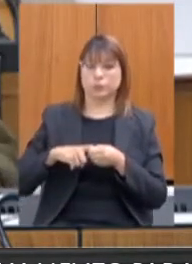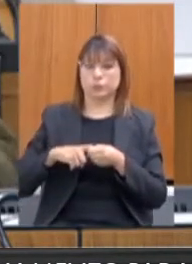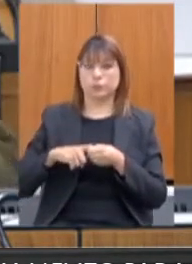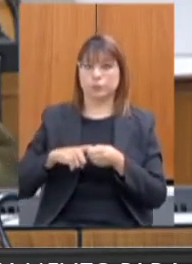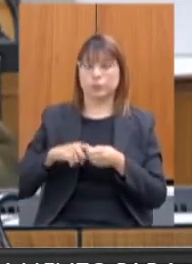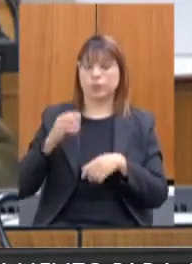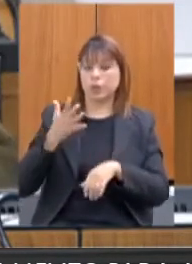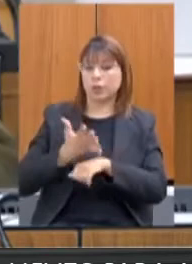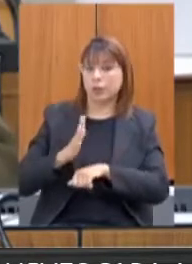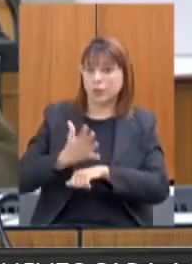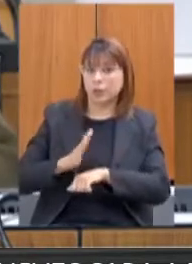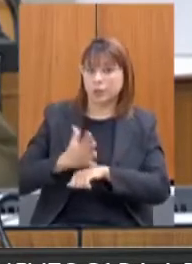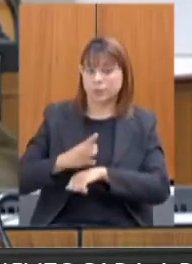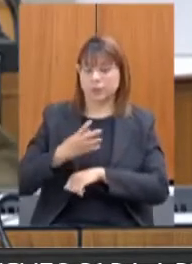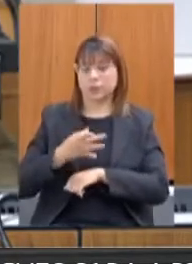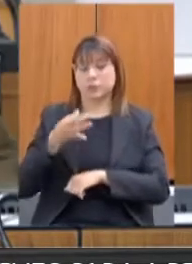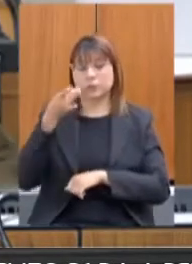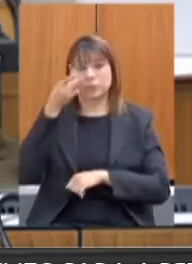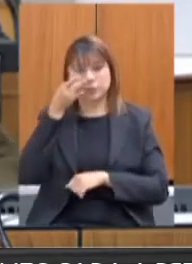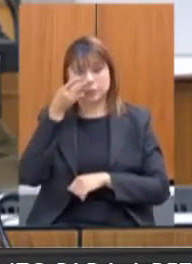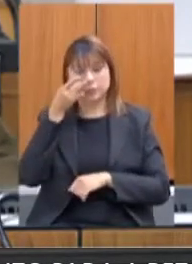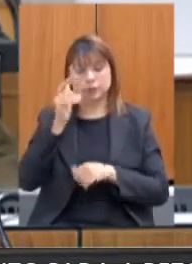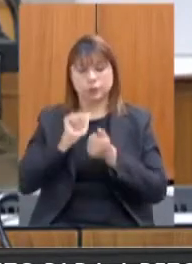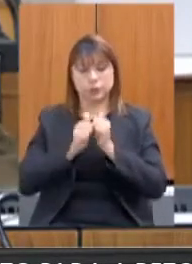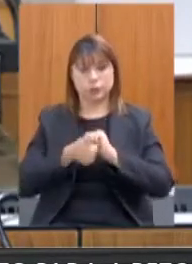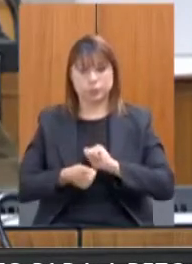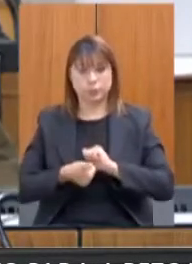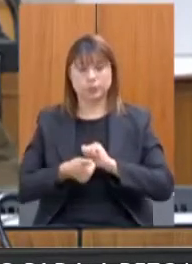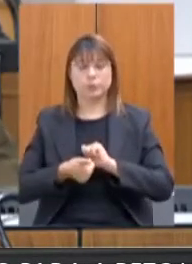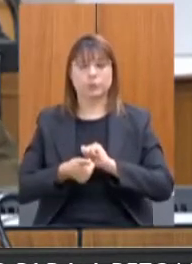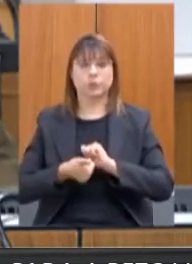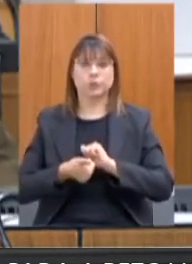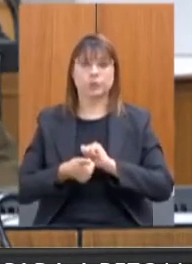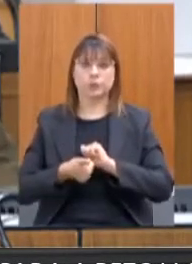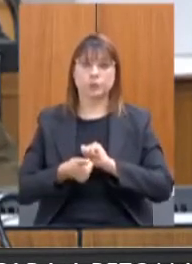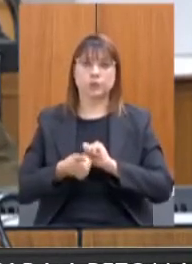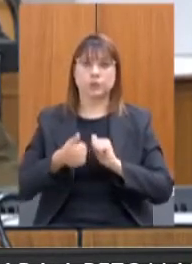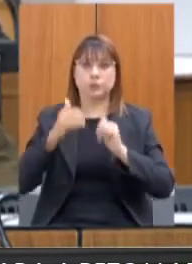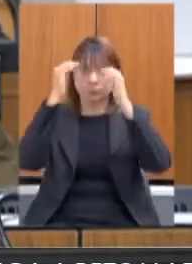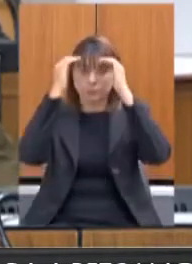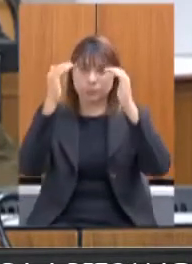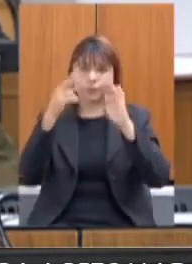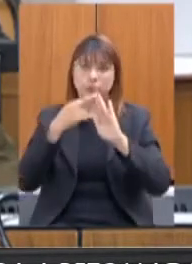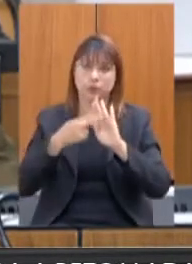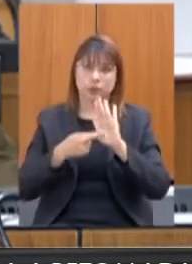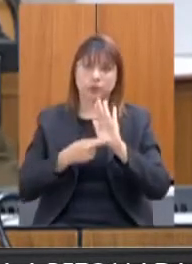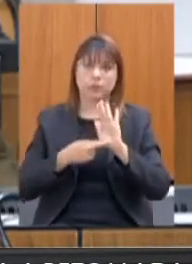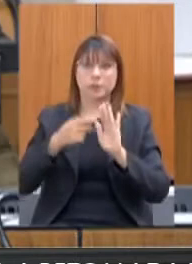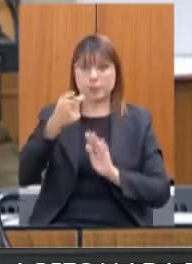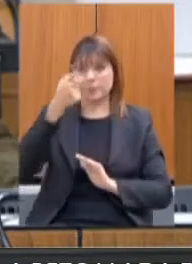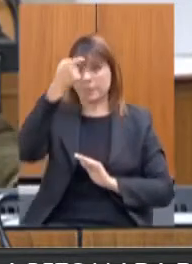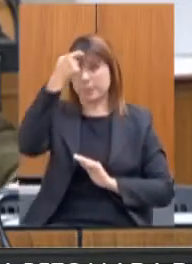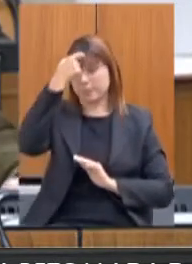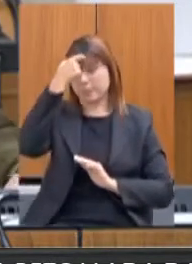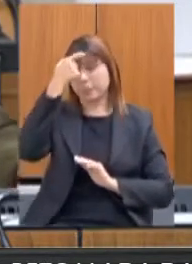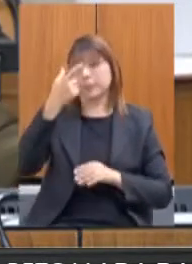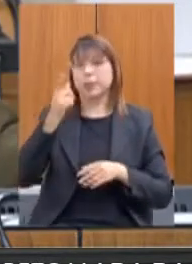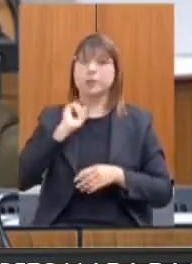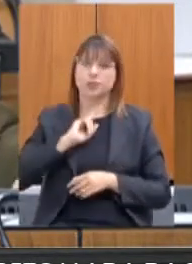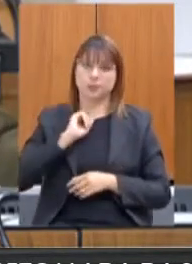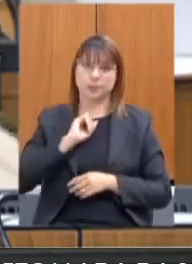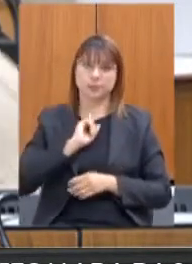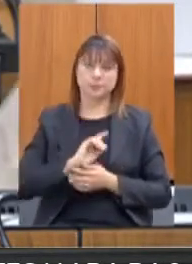treinamento presencial, do esporte, através, seguindo as regras do mínimo inconsciente. Então, foi publicada uma